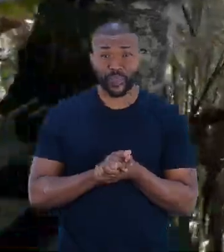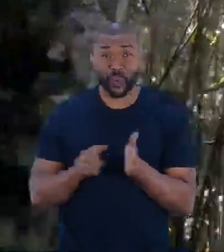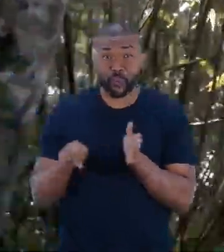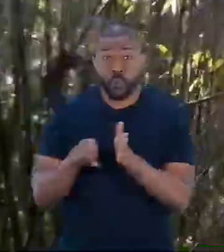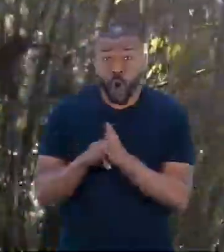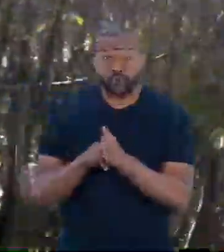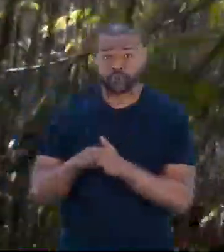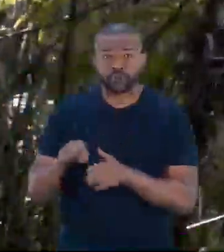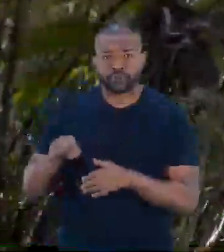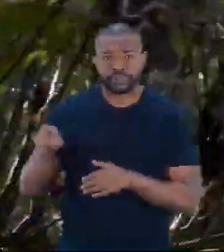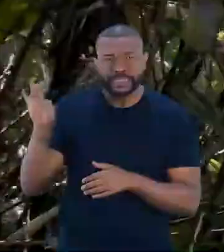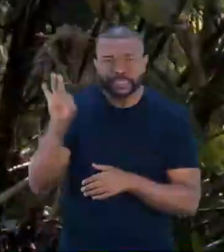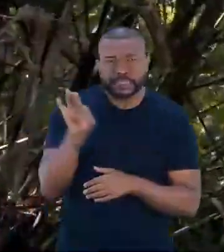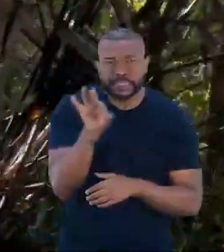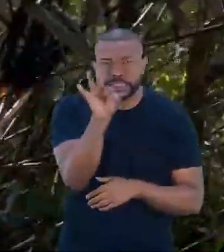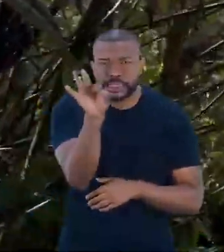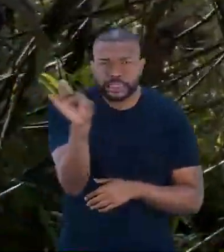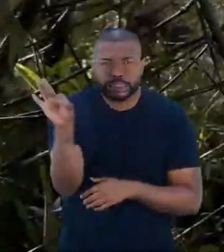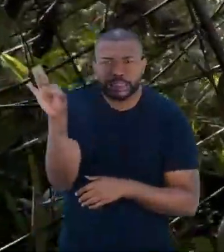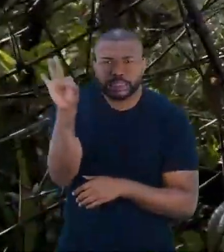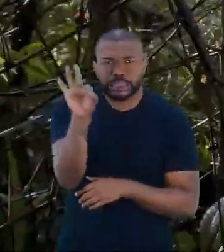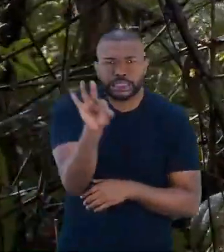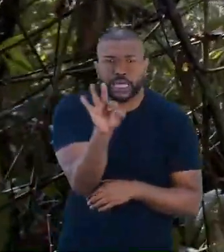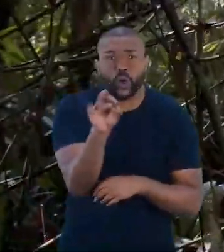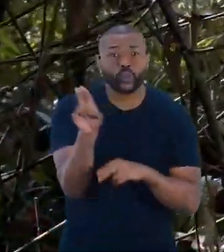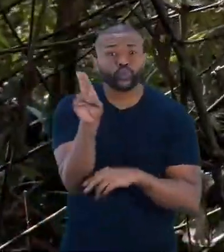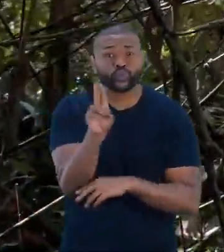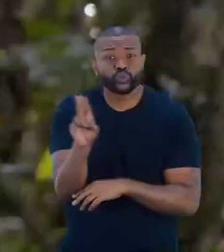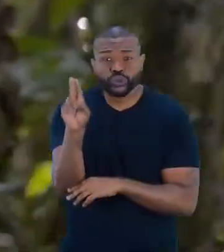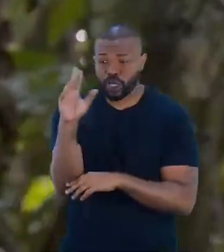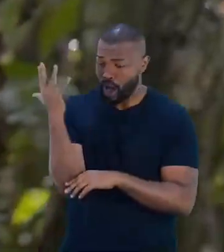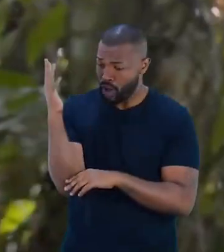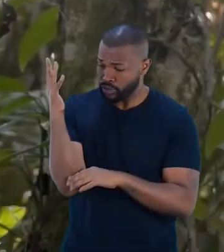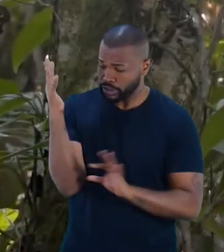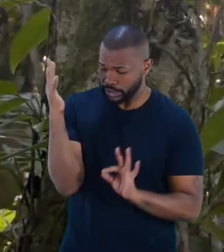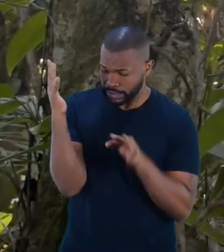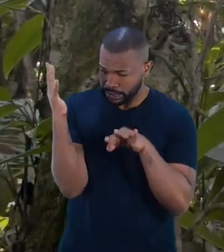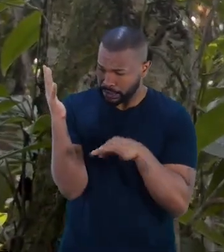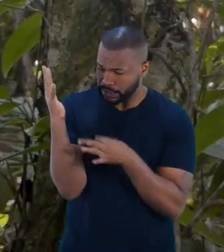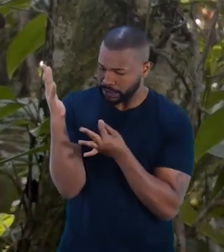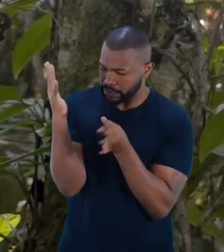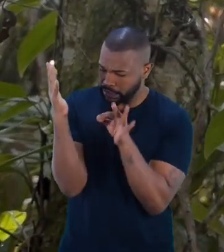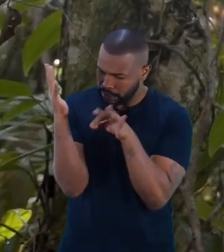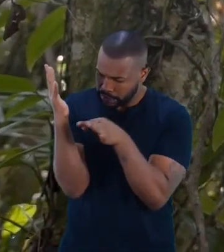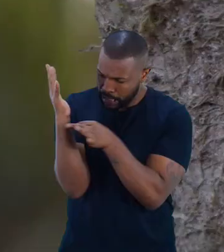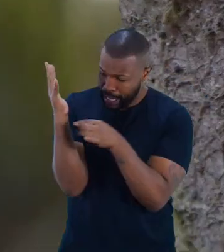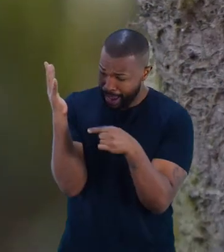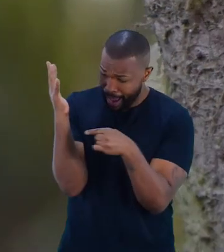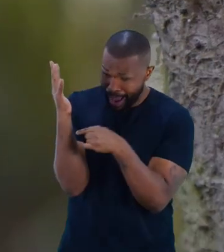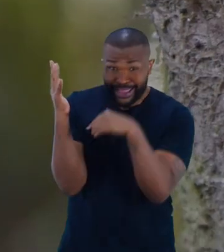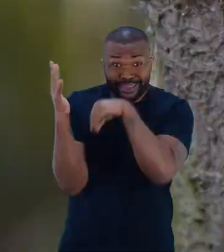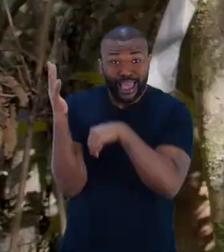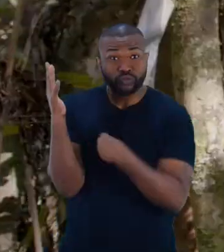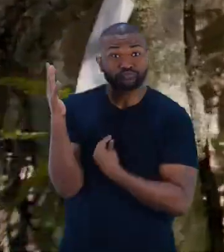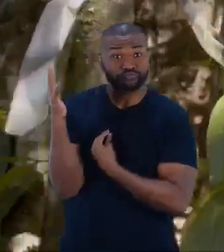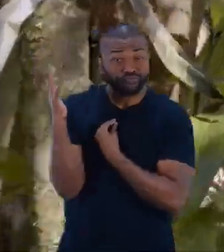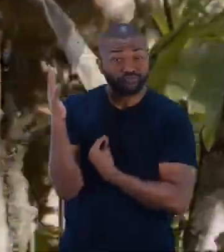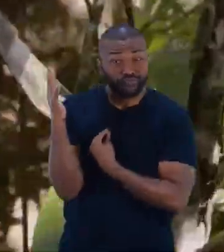As abelhas nativas sem ferrão vão usar ocos de árvore, vão viver dentro dos troncos.